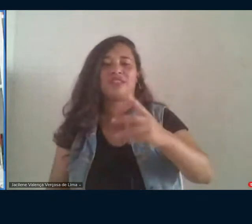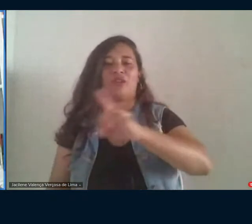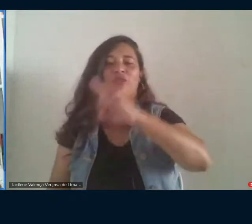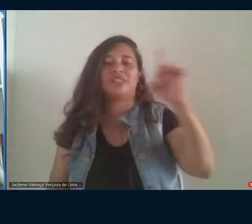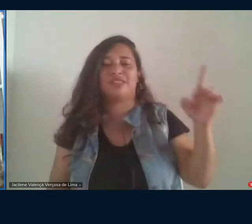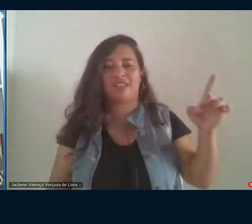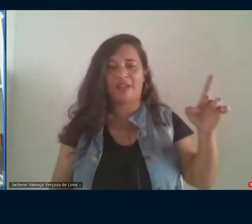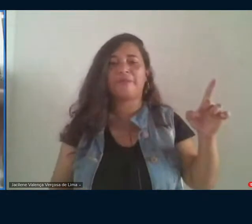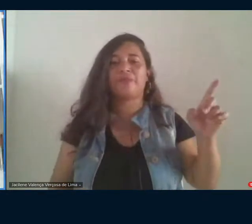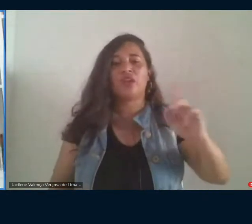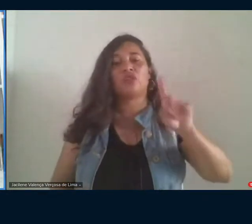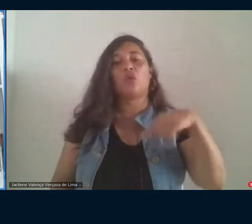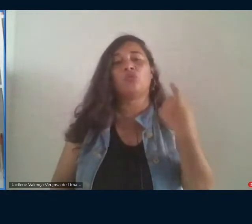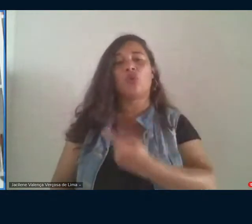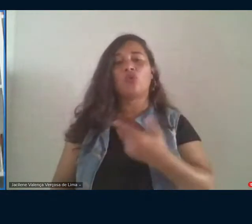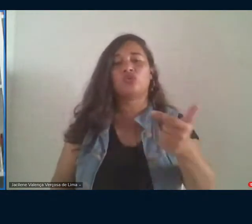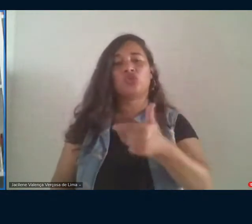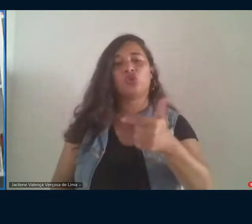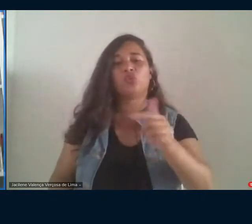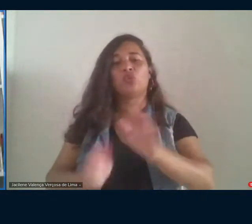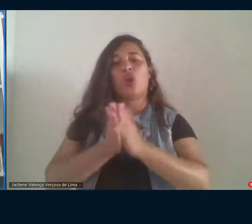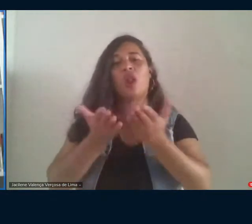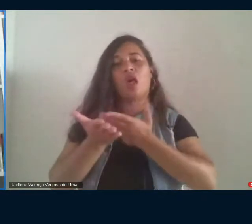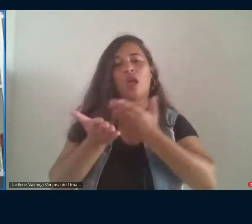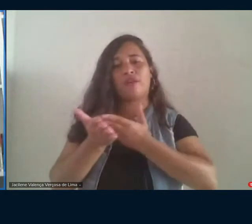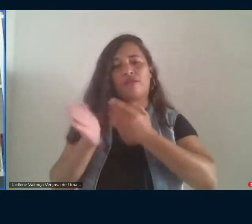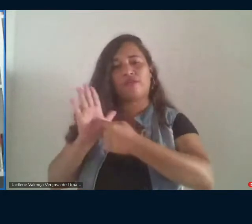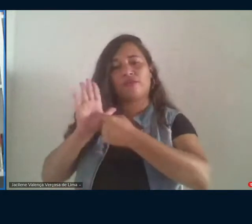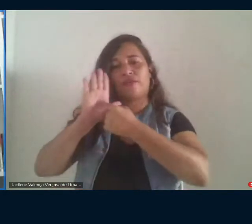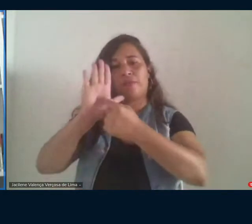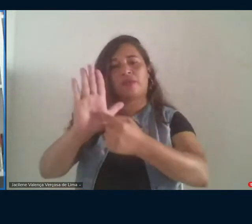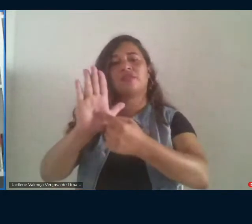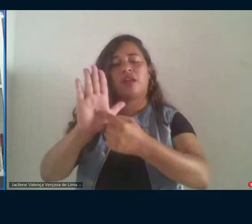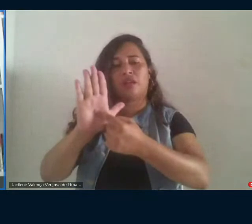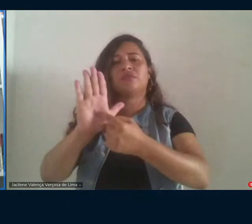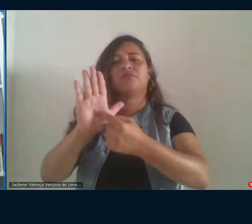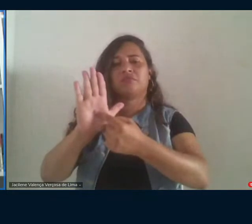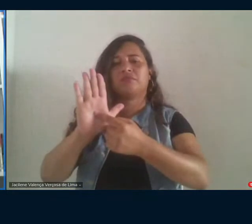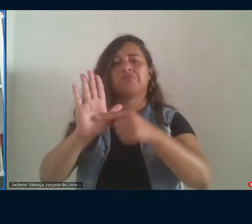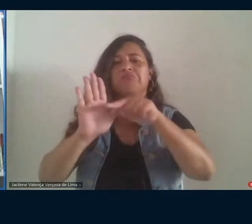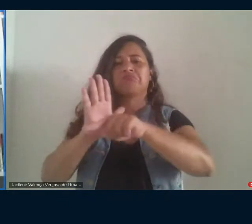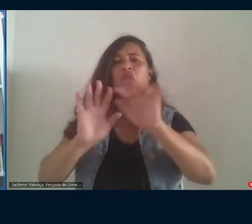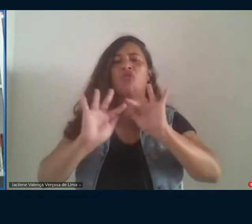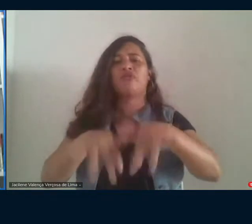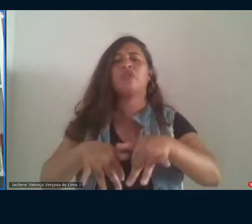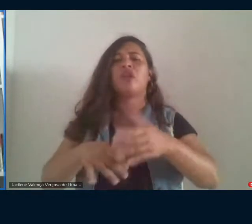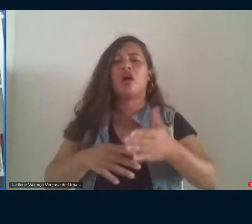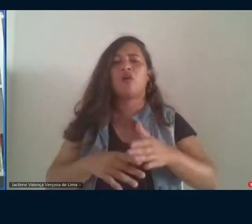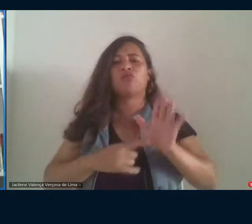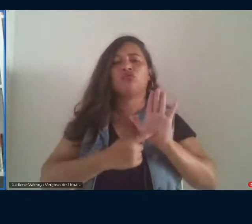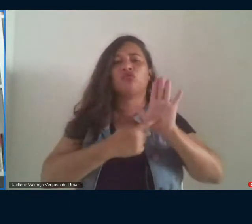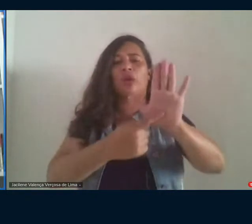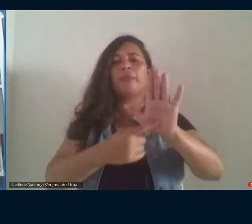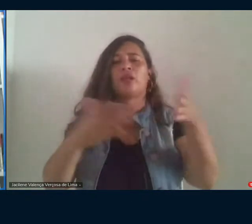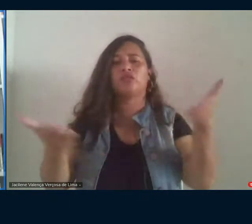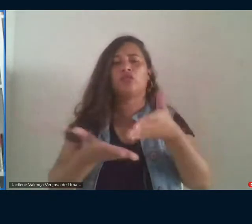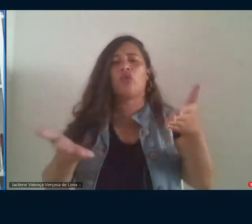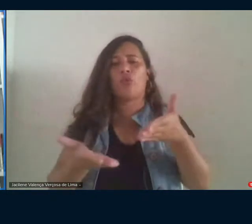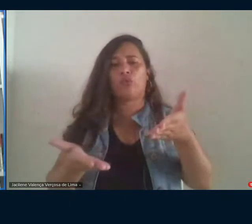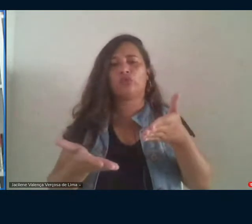A nossa, o segundo livro que será apresentado, lançado, nesse nosso seminário de hoje, é, então,